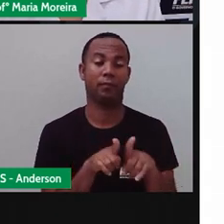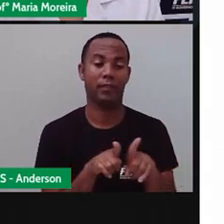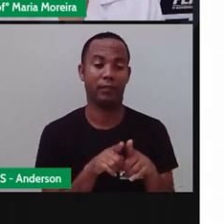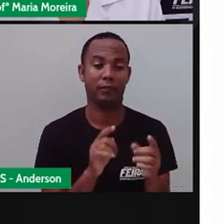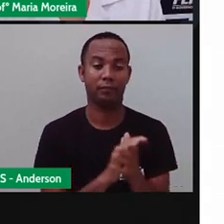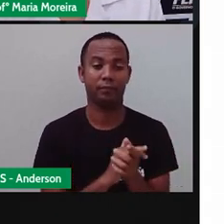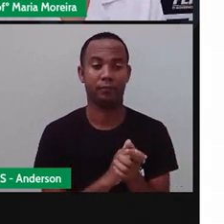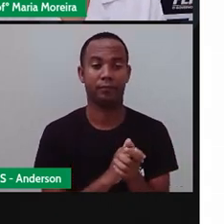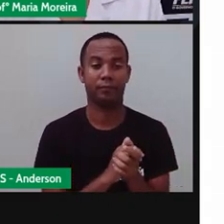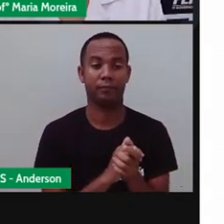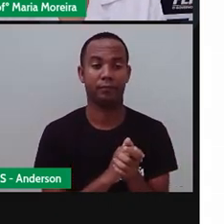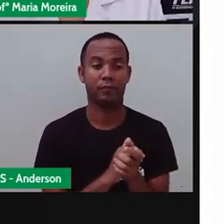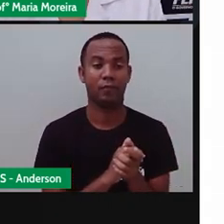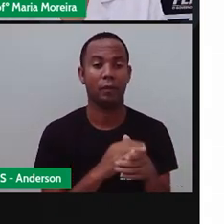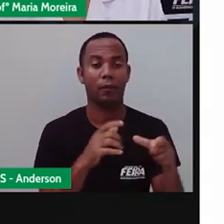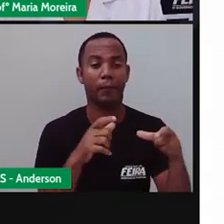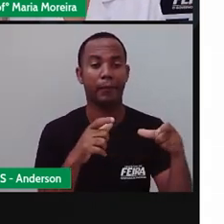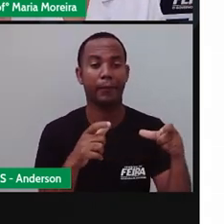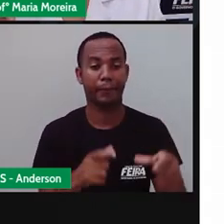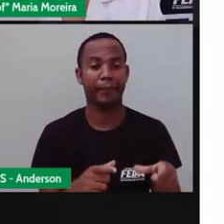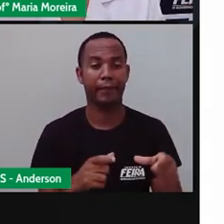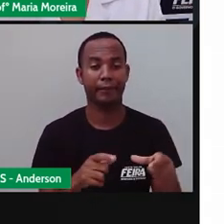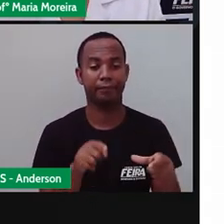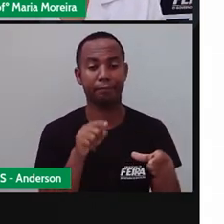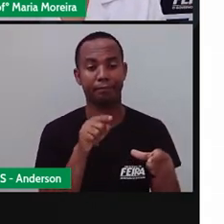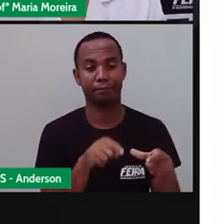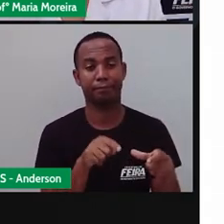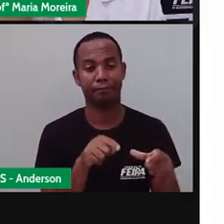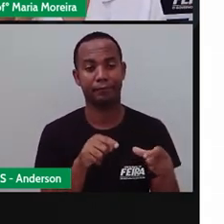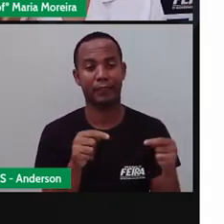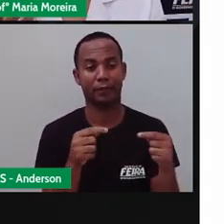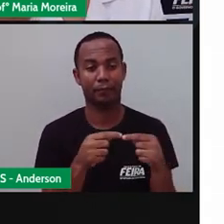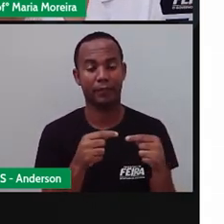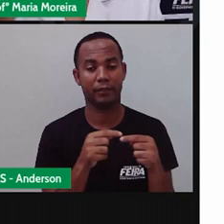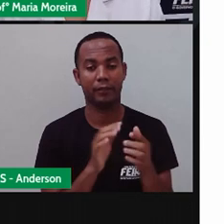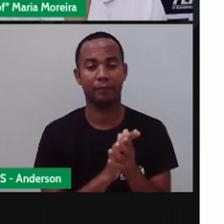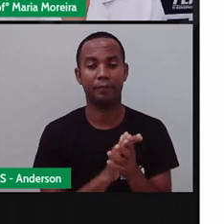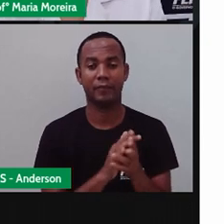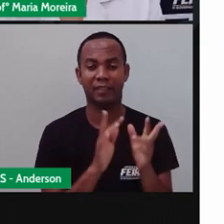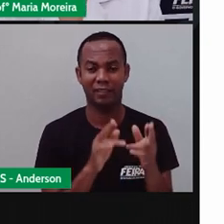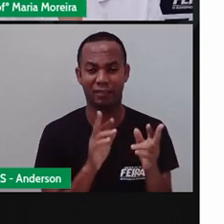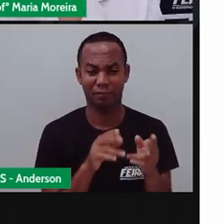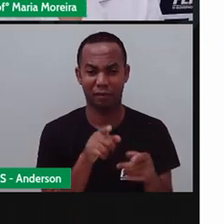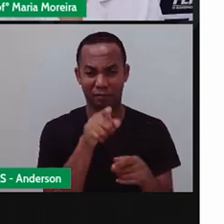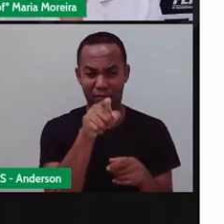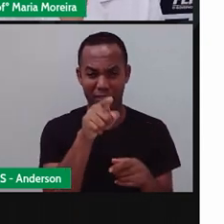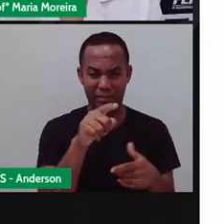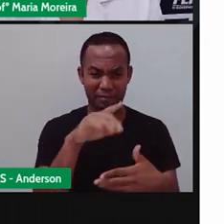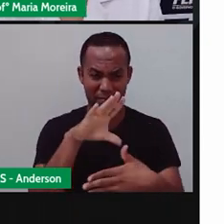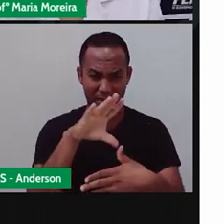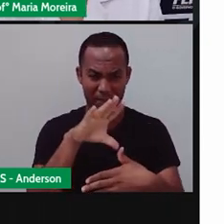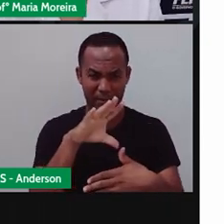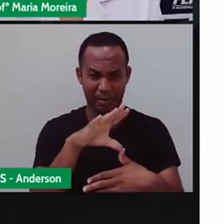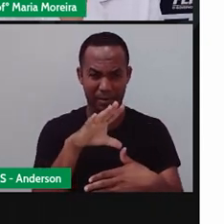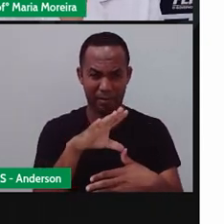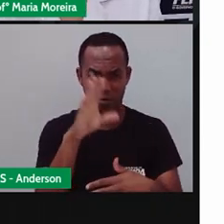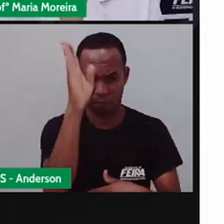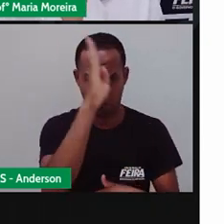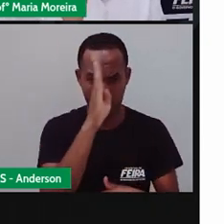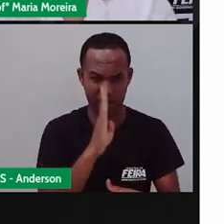De um determinado lugar. Olha só esse desenho aí. O Brasil iria caber aqui? Não, né?